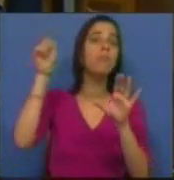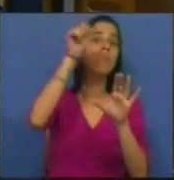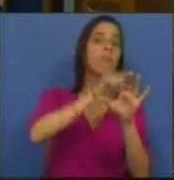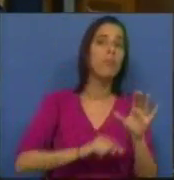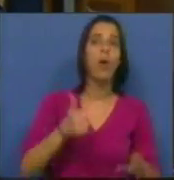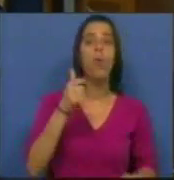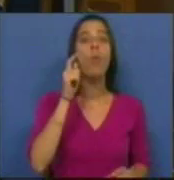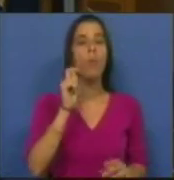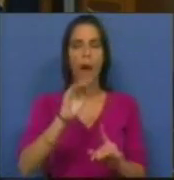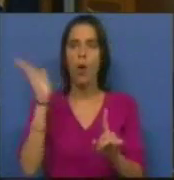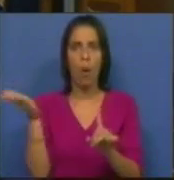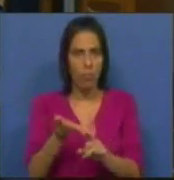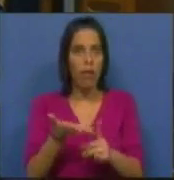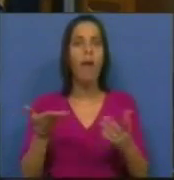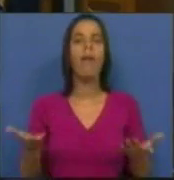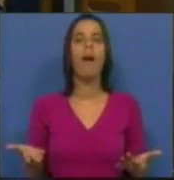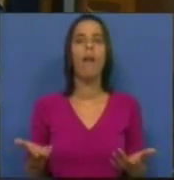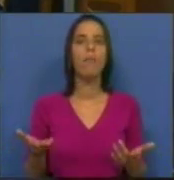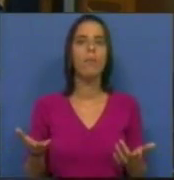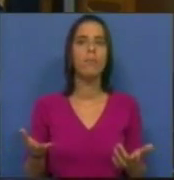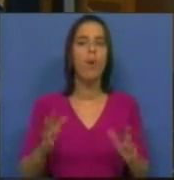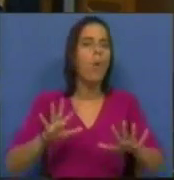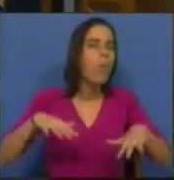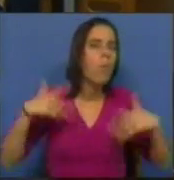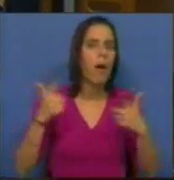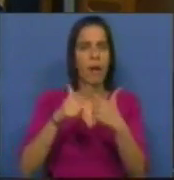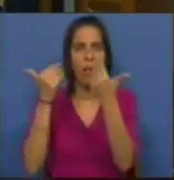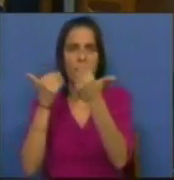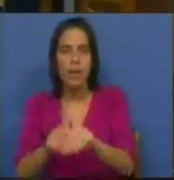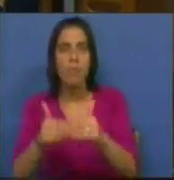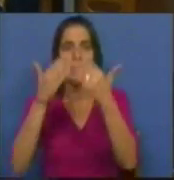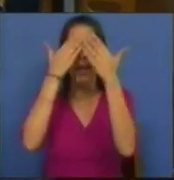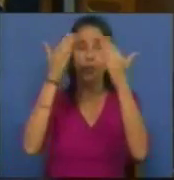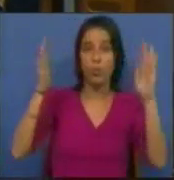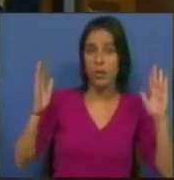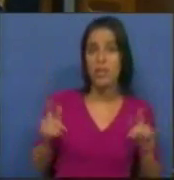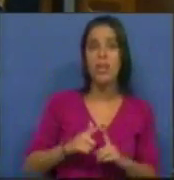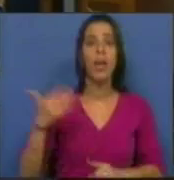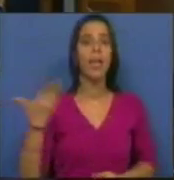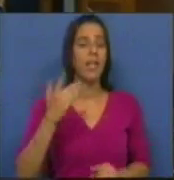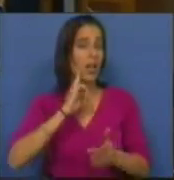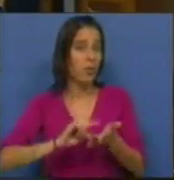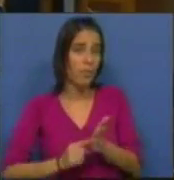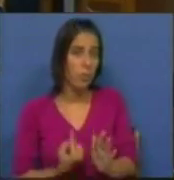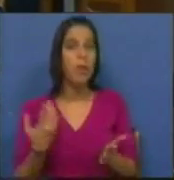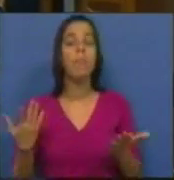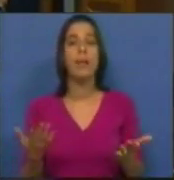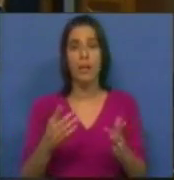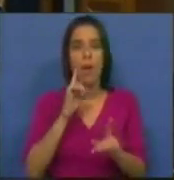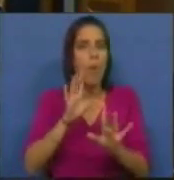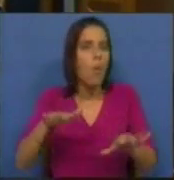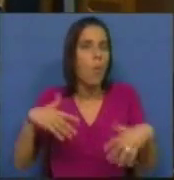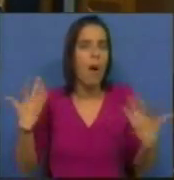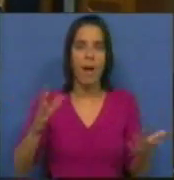O Bloco de Esquerda condena quaisquer limitações à democracia, aos direitos fundamentais em